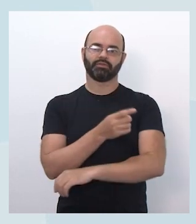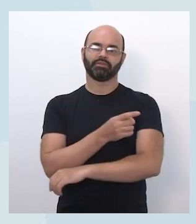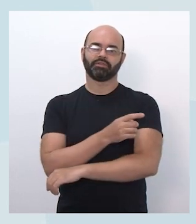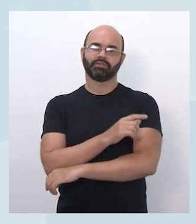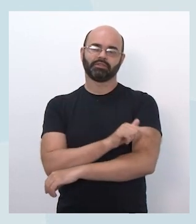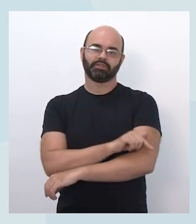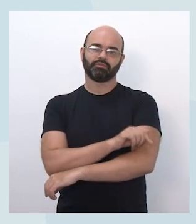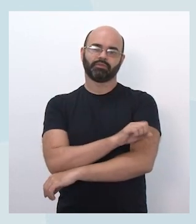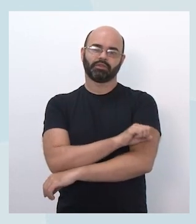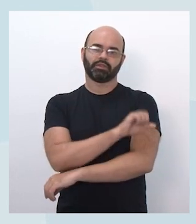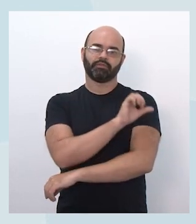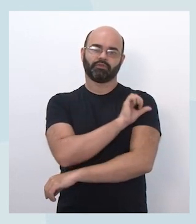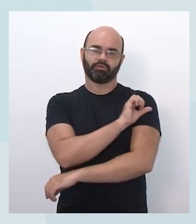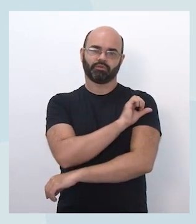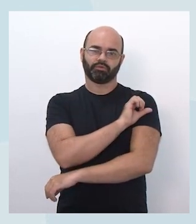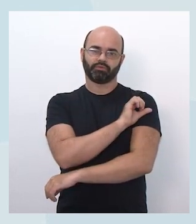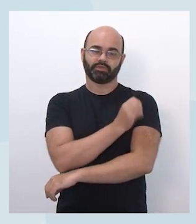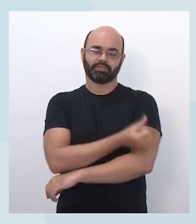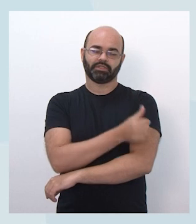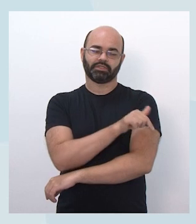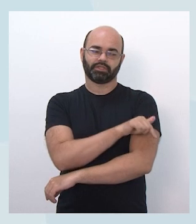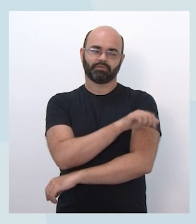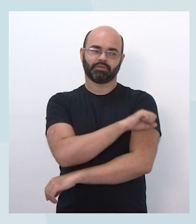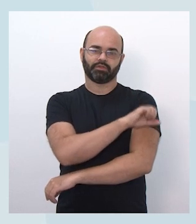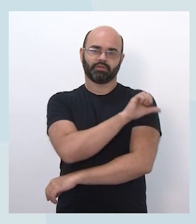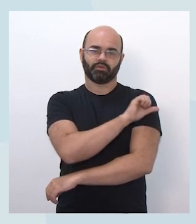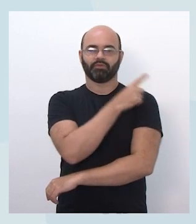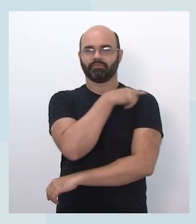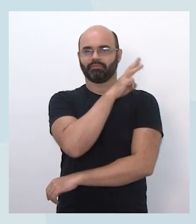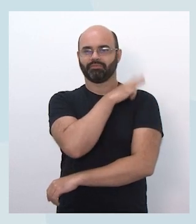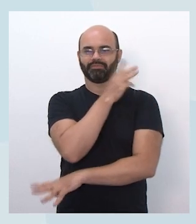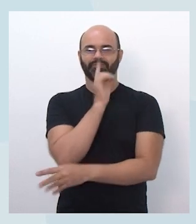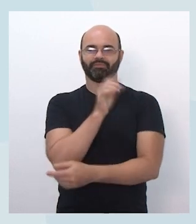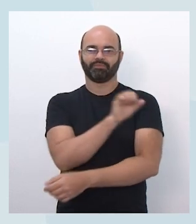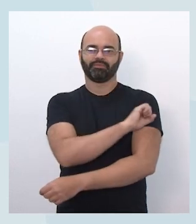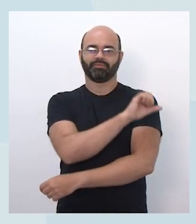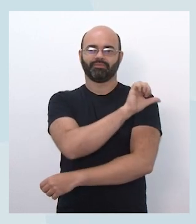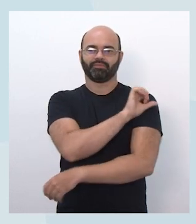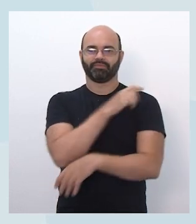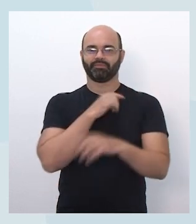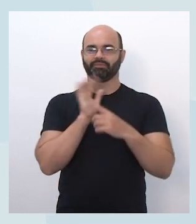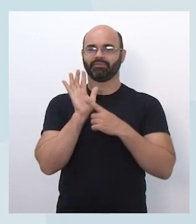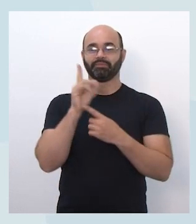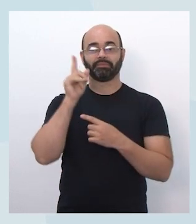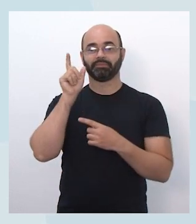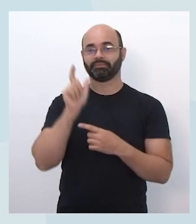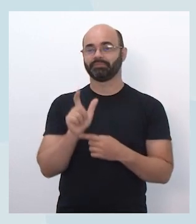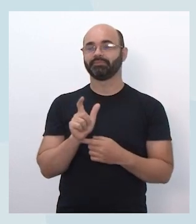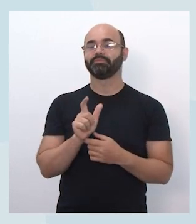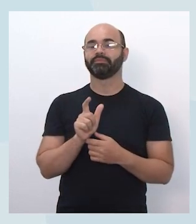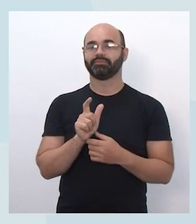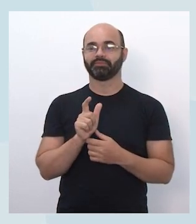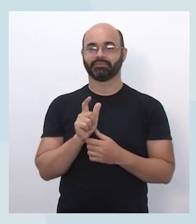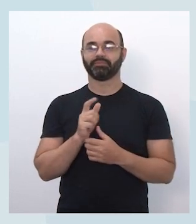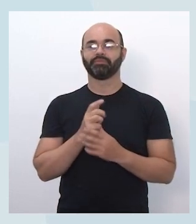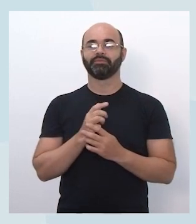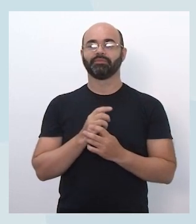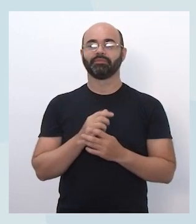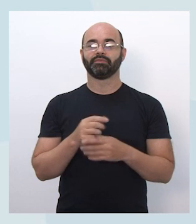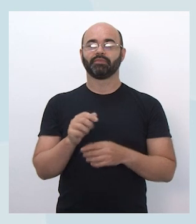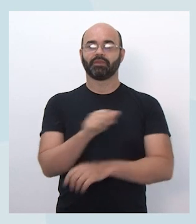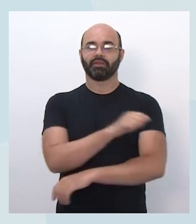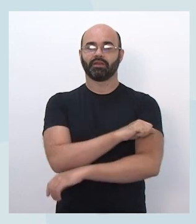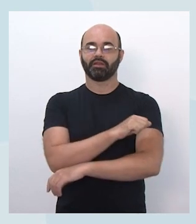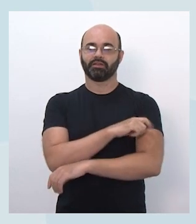médio. Aqui as missões do oitavo e nono ano, então, tem uma primeira aí que vai ser muito interessante de como poder apoiar os alunos